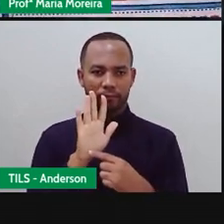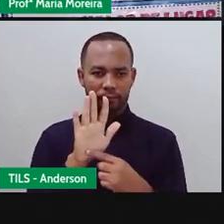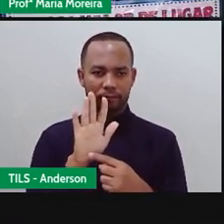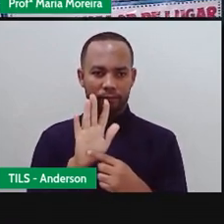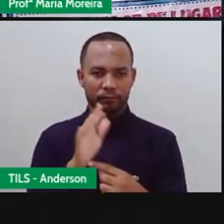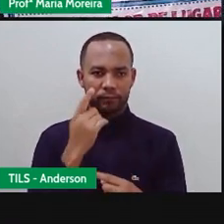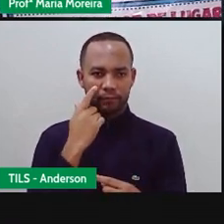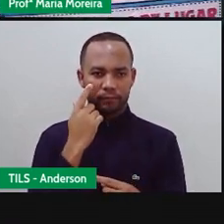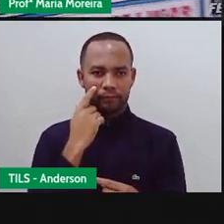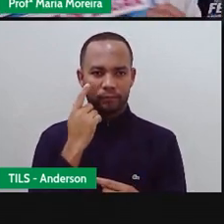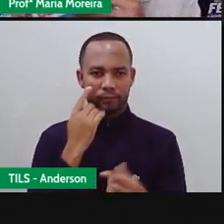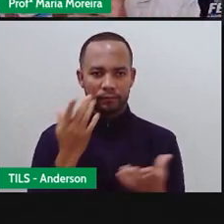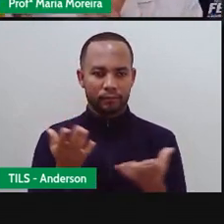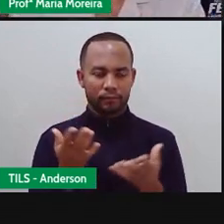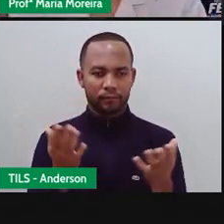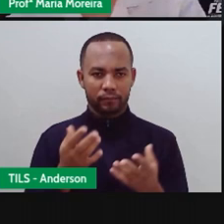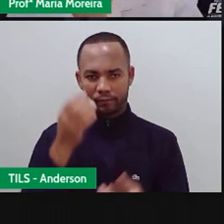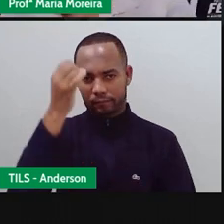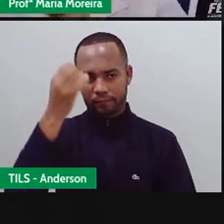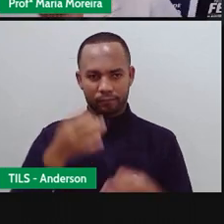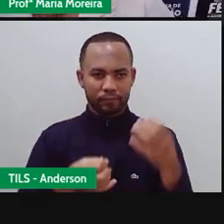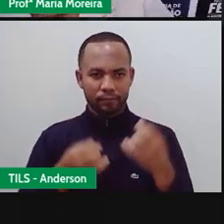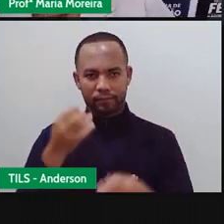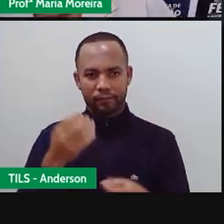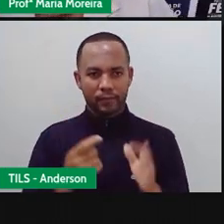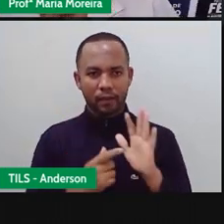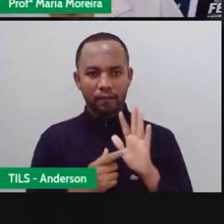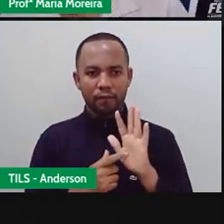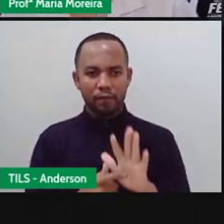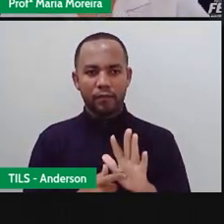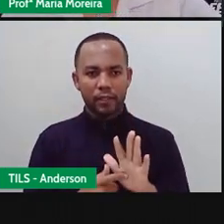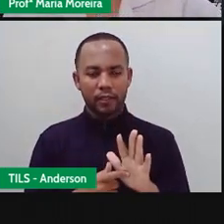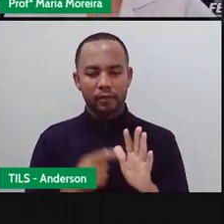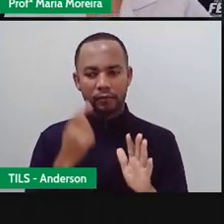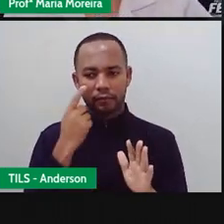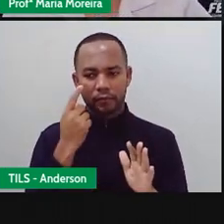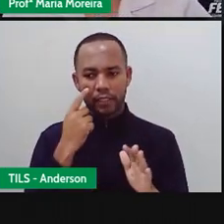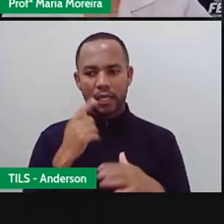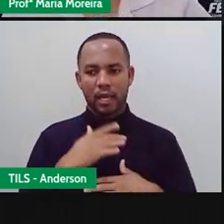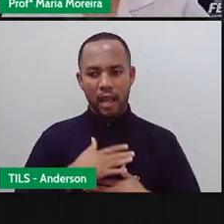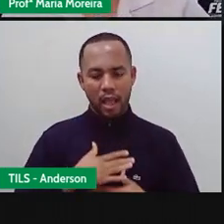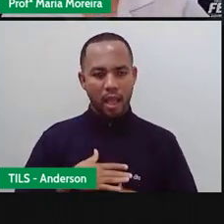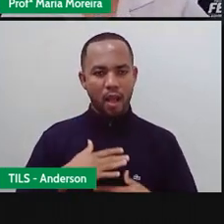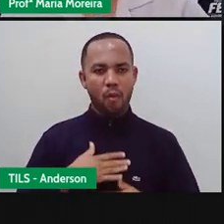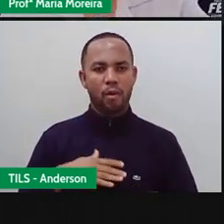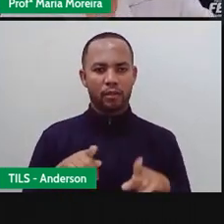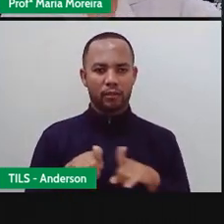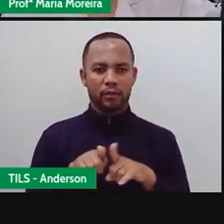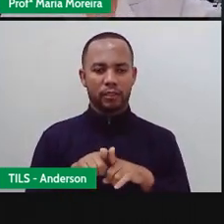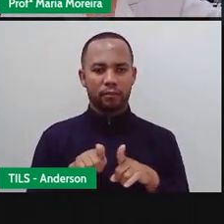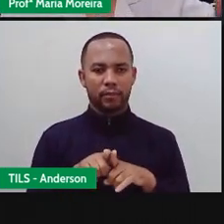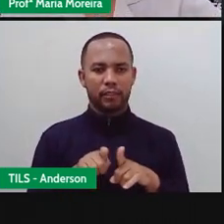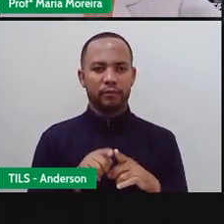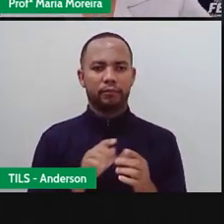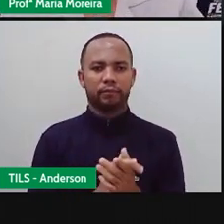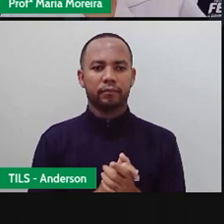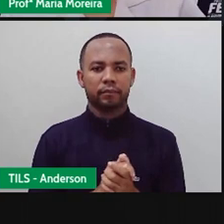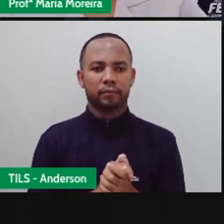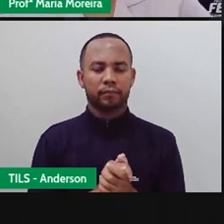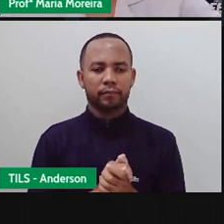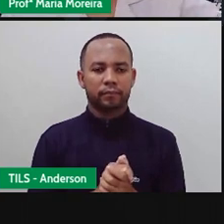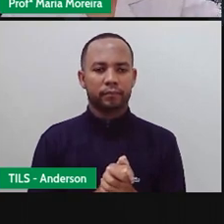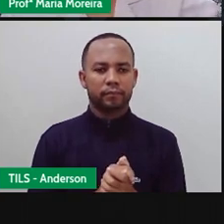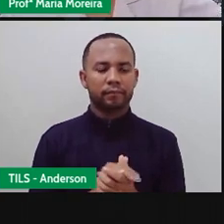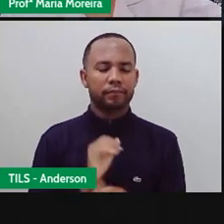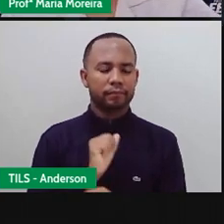lugar Que a gente vai trabalhar depois E a gente vai ver isso aqui Com mais calma Né? Daqui a pouco Na nossa próxima aula Não